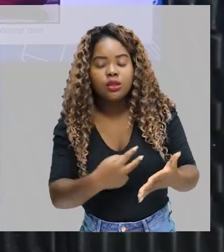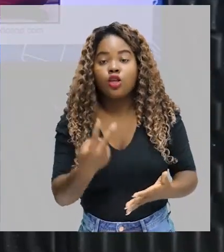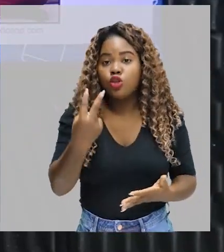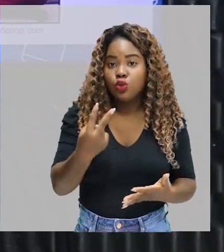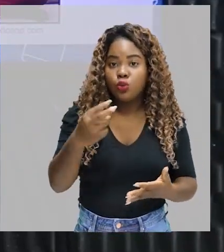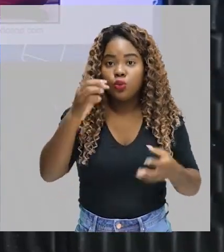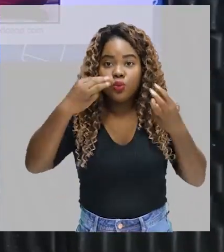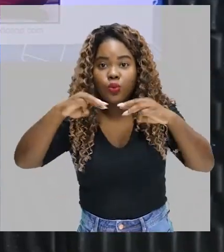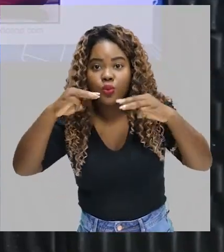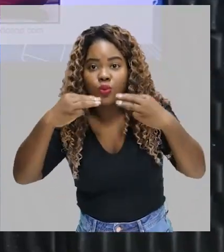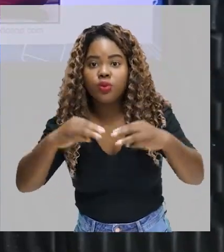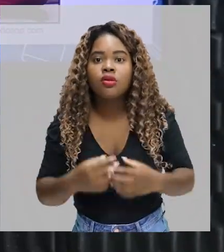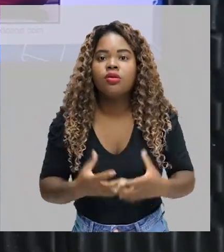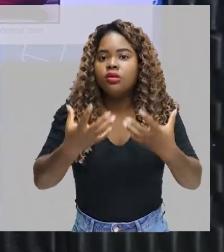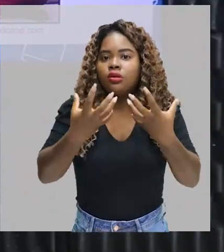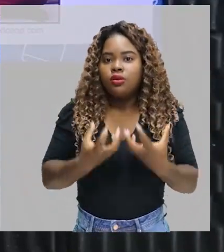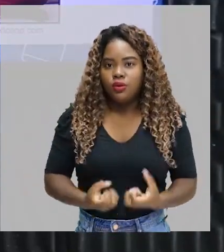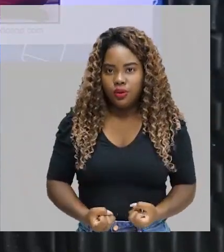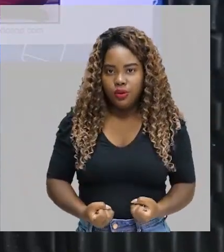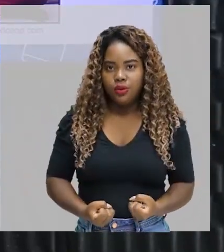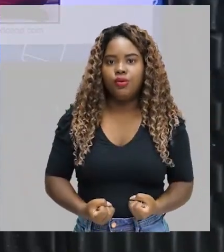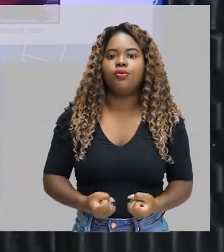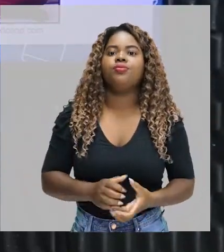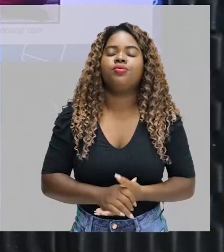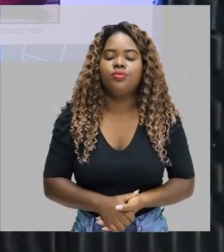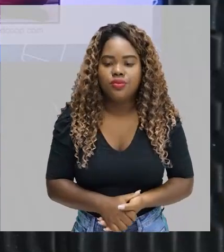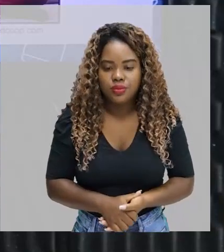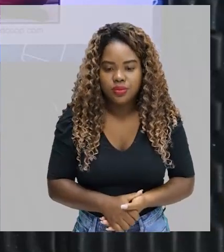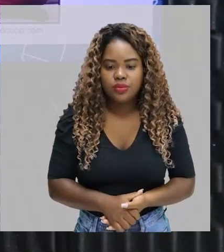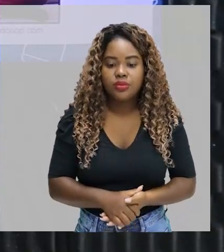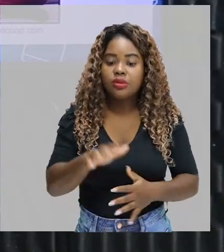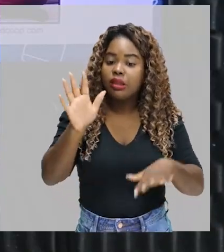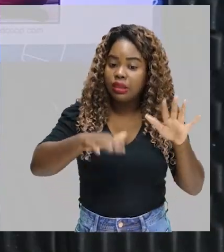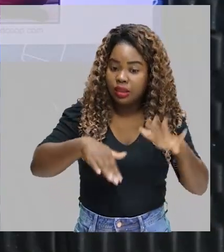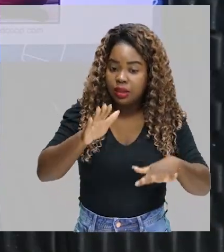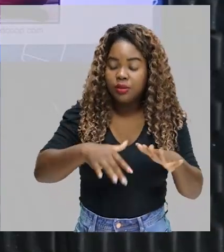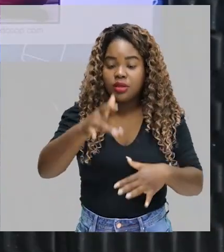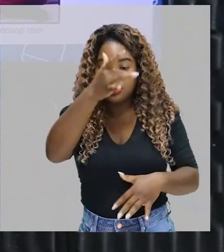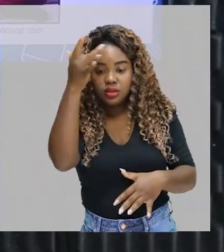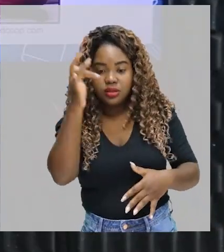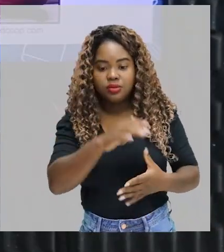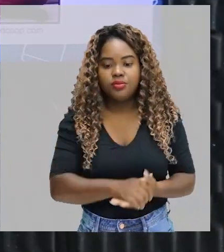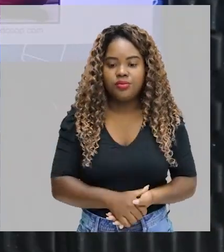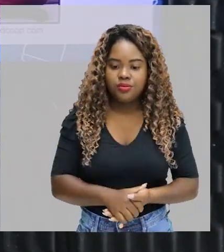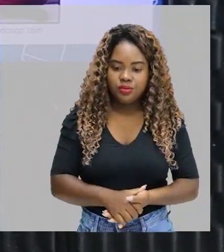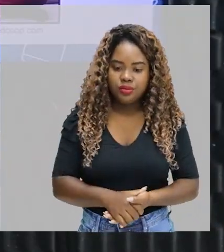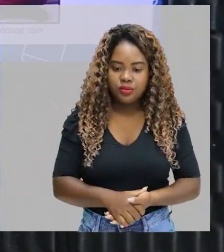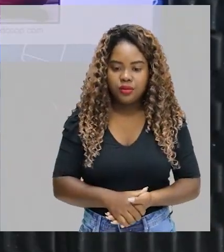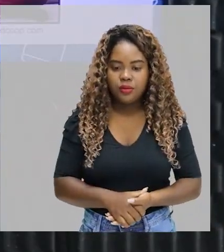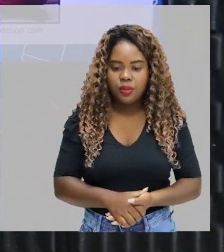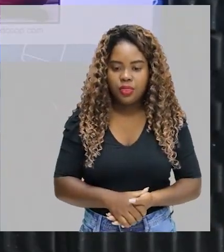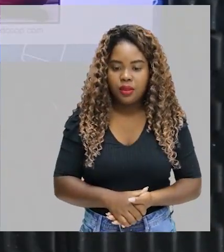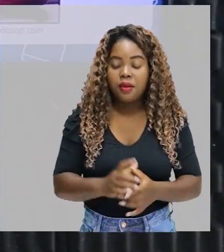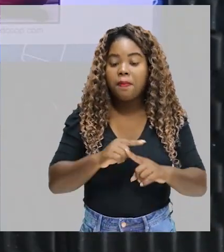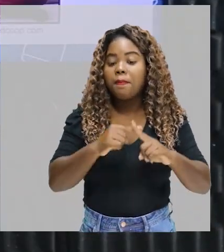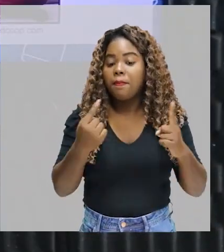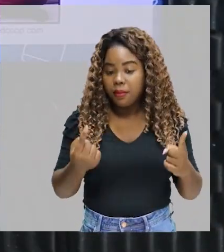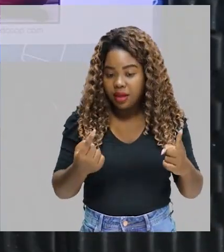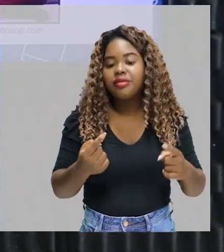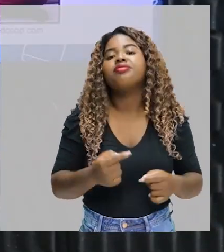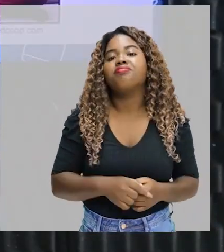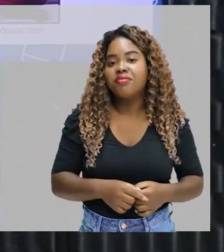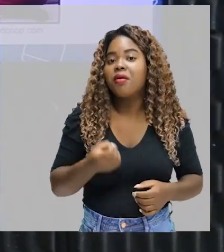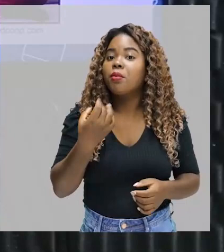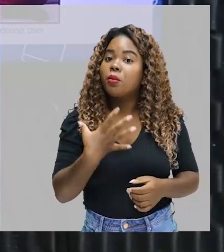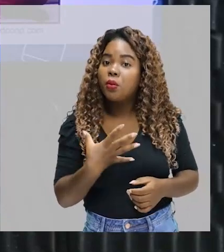músicas, você vai estar ofegante. Você vai estar ofegante. Depende muito da questão da aptidão de cada indivíduo. Mas isso aqui vale